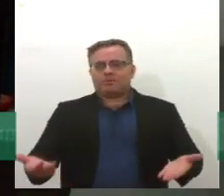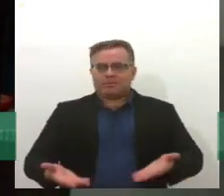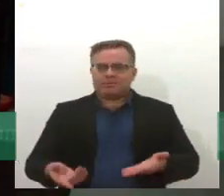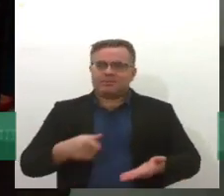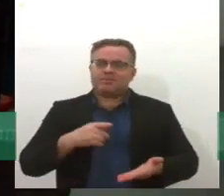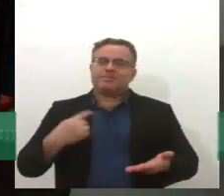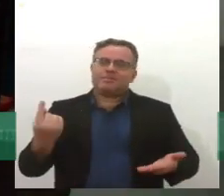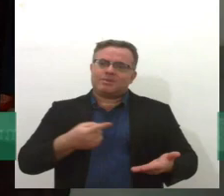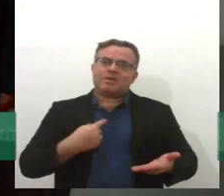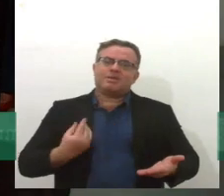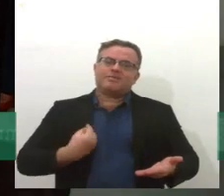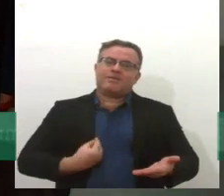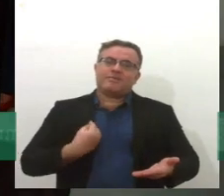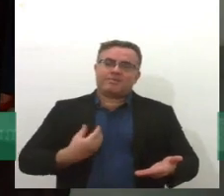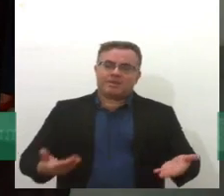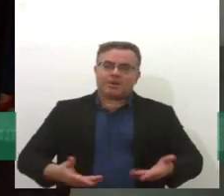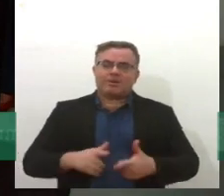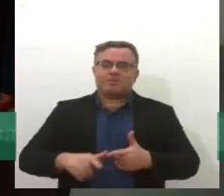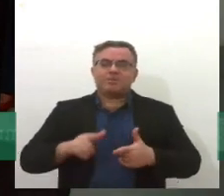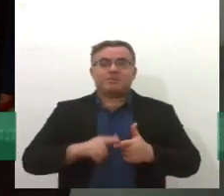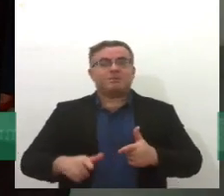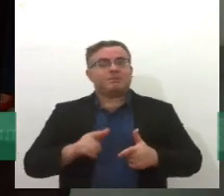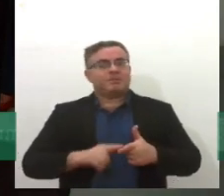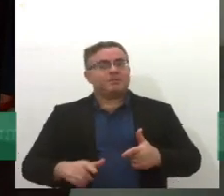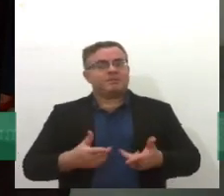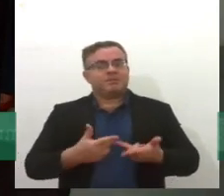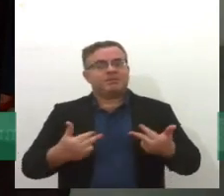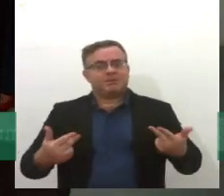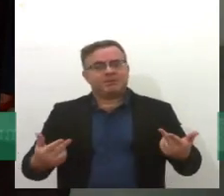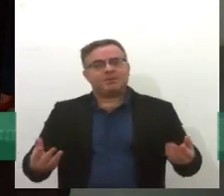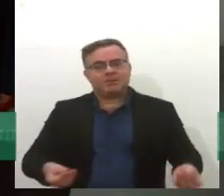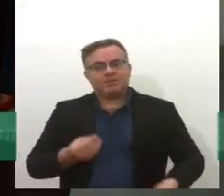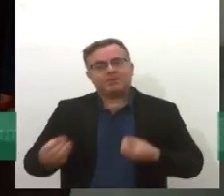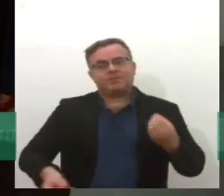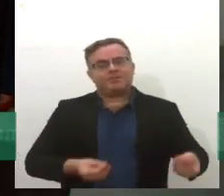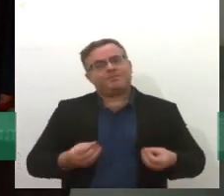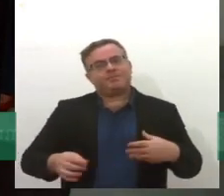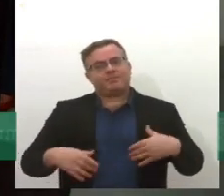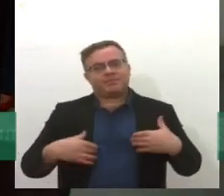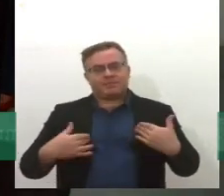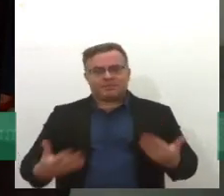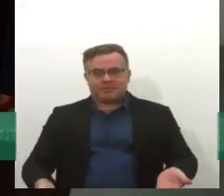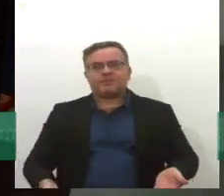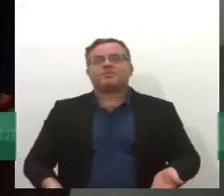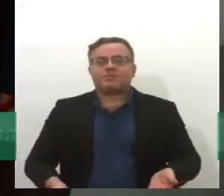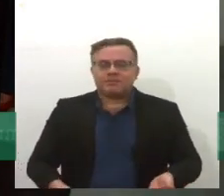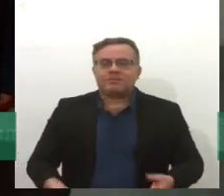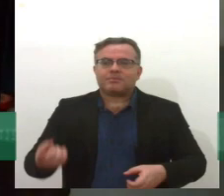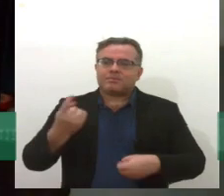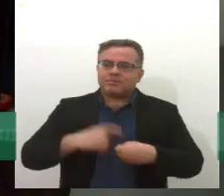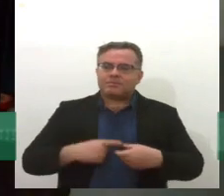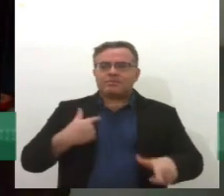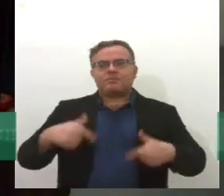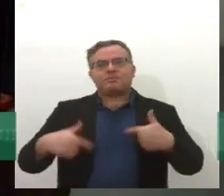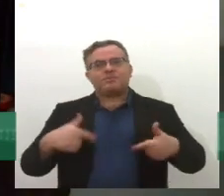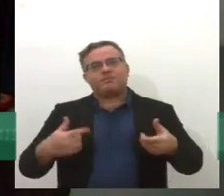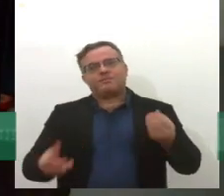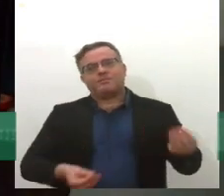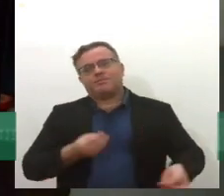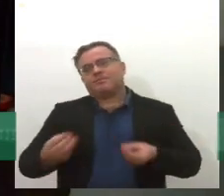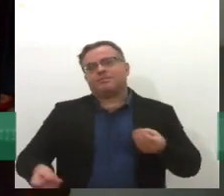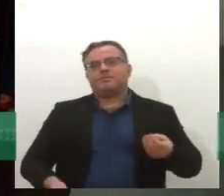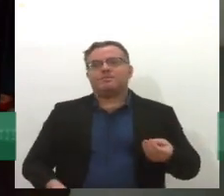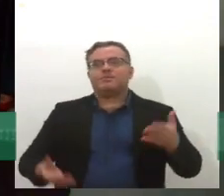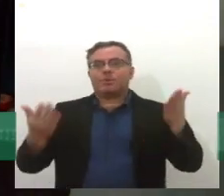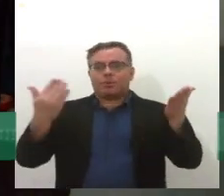vive em uma crise sanitária e muitas pessoas também mudaram o seu ritmo de vida, voltaram ao trabalho, mas desaceleraram um pouco,